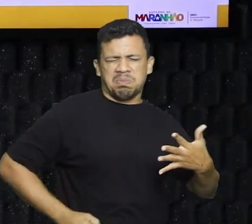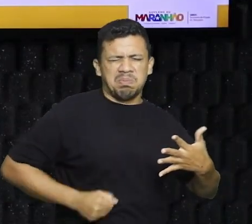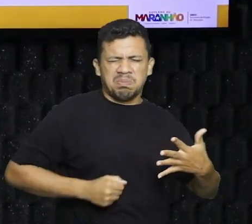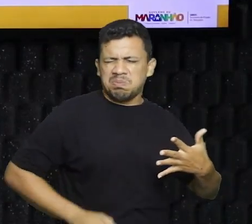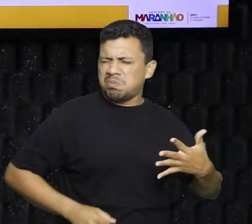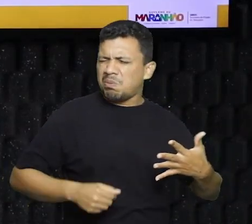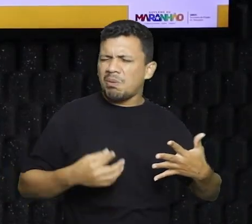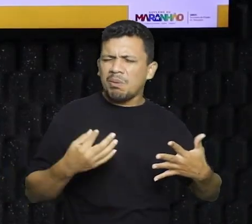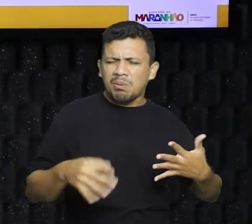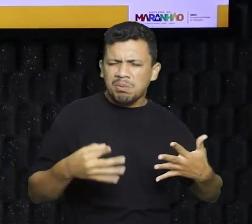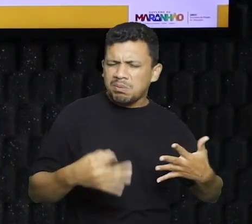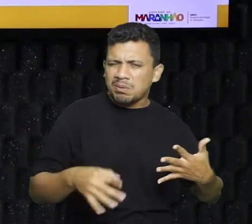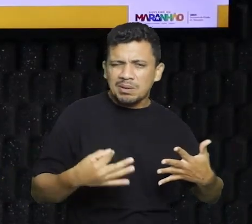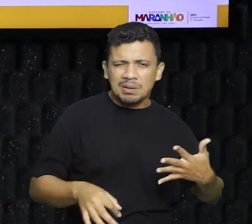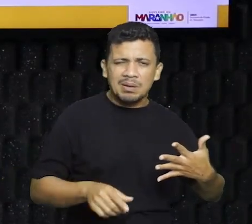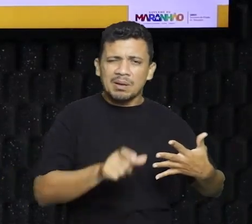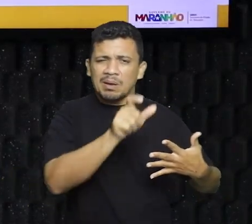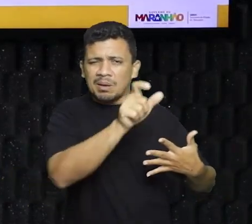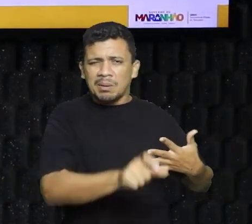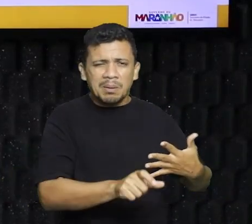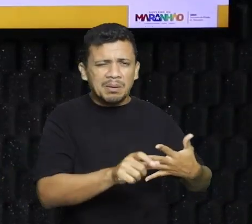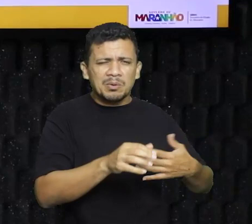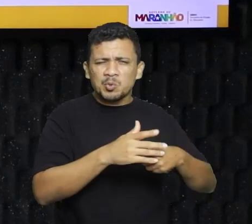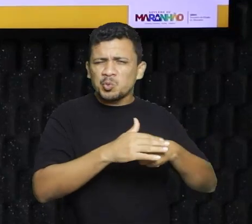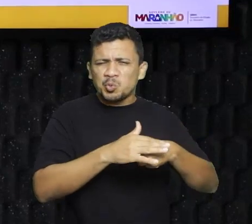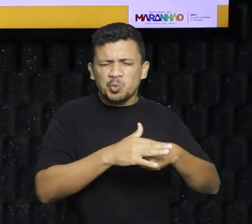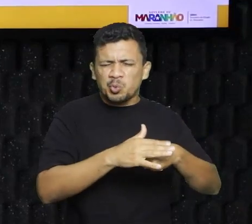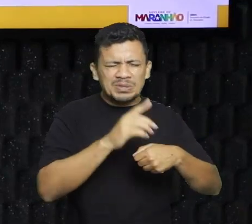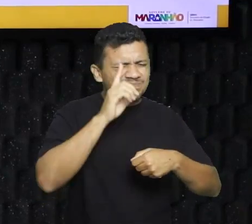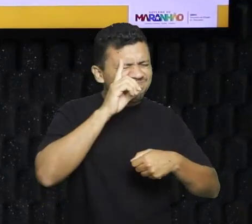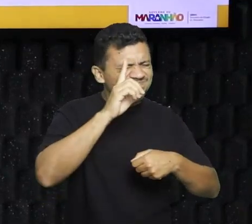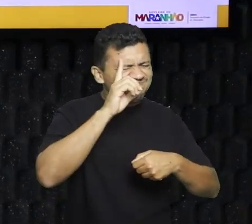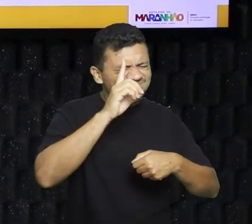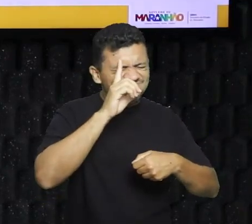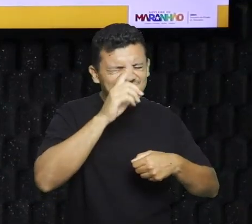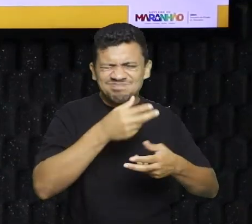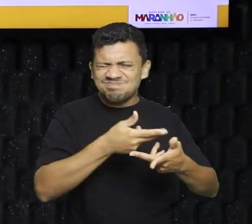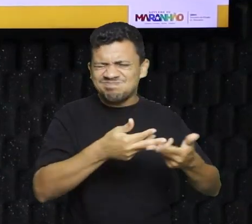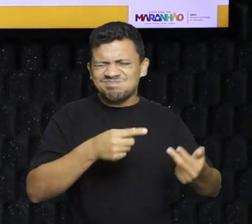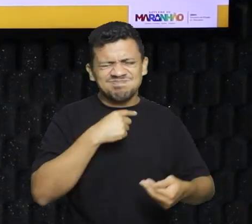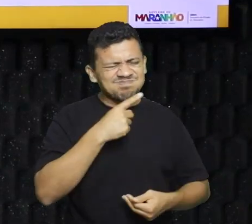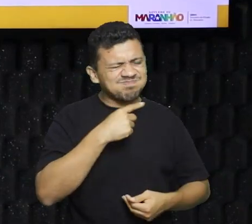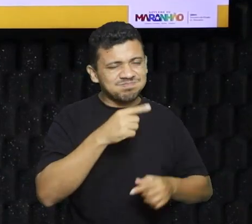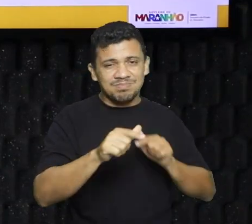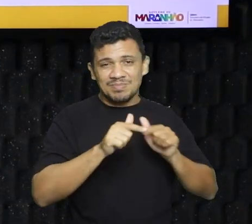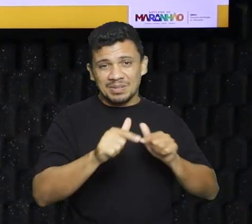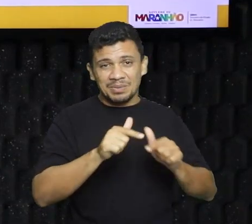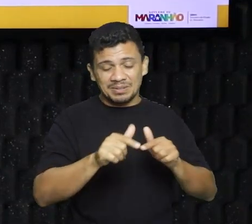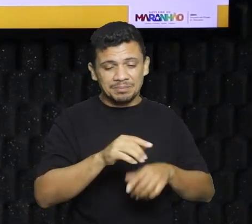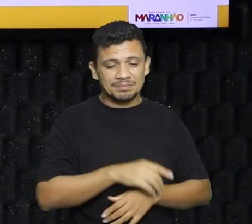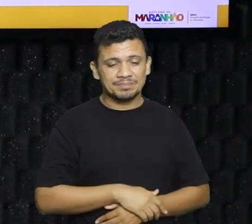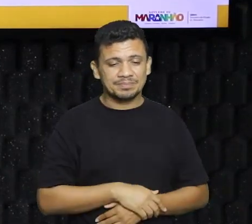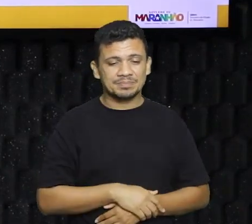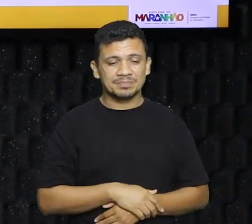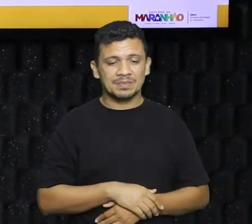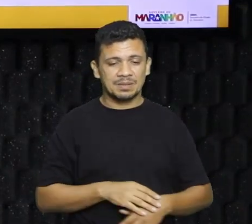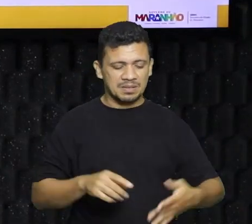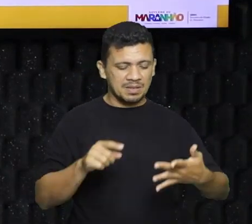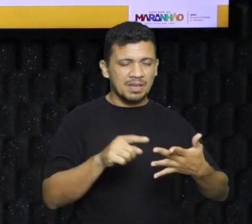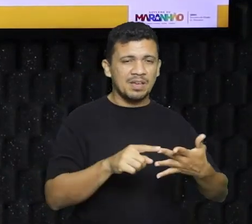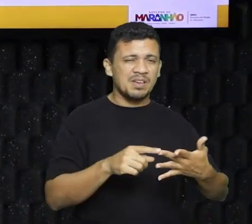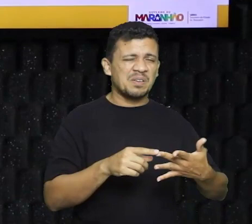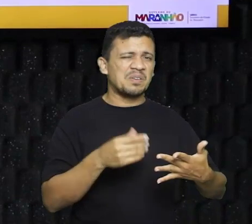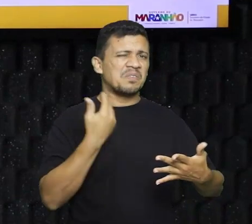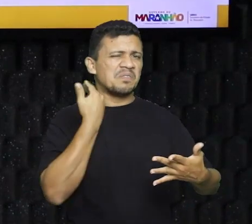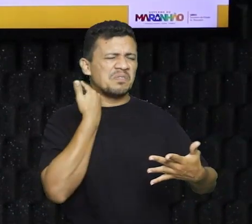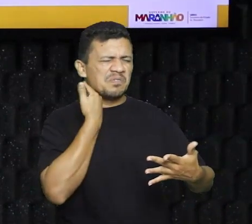fazem com que o doente fique vários dias impossibilitado de trabalhar. A, será que ela vai gerar febres